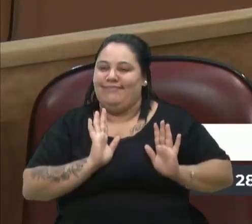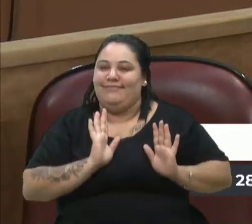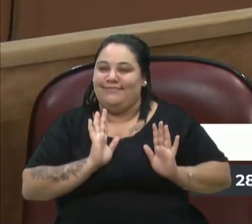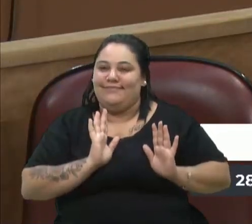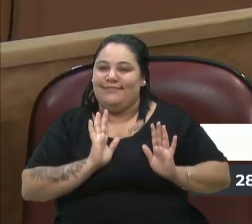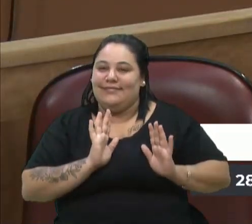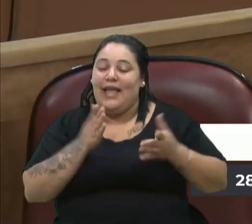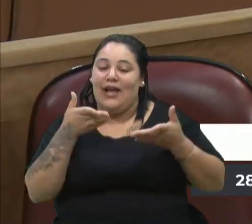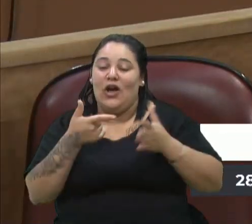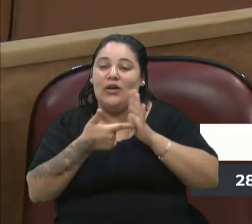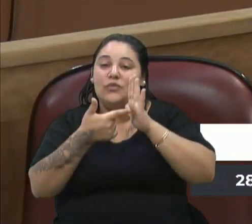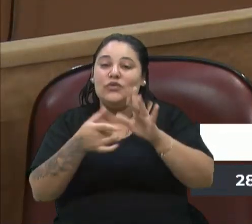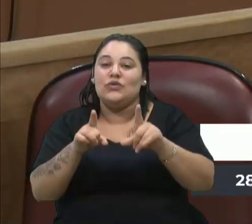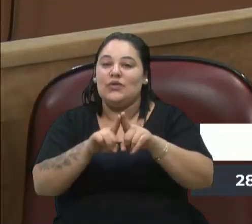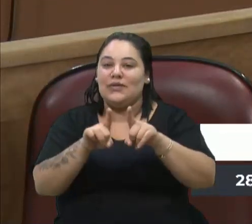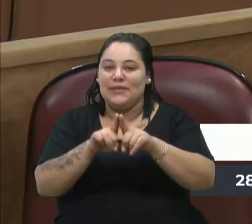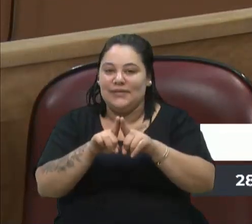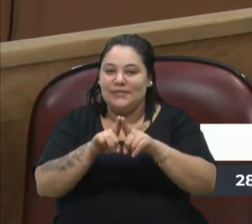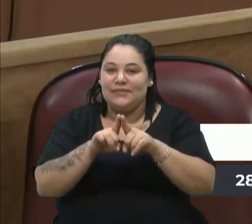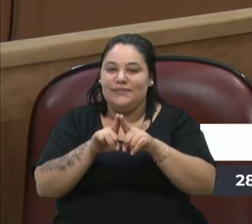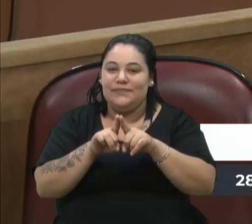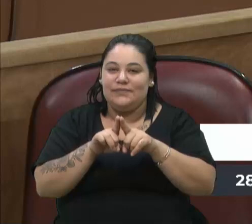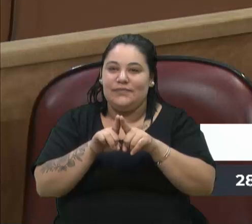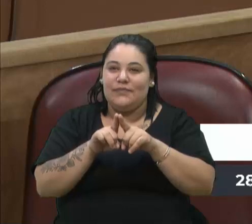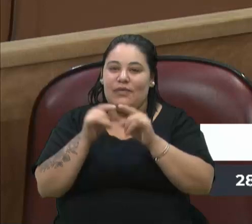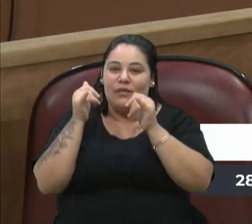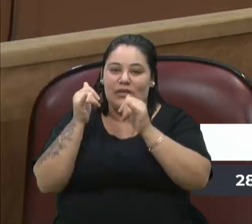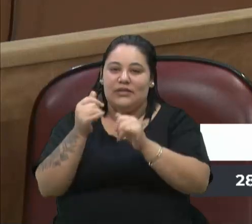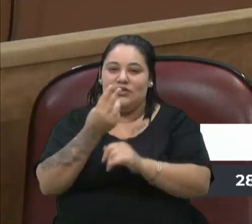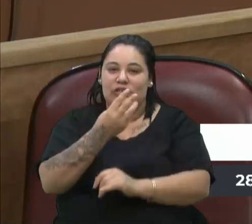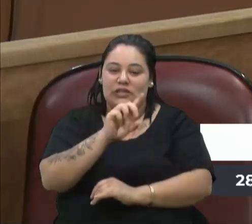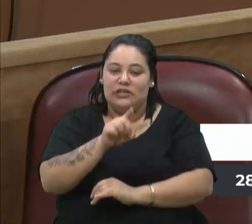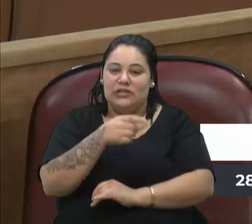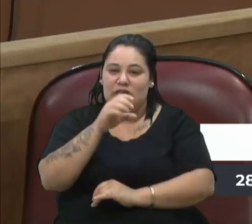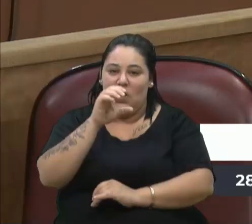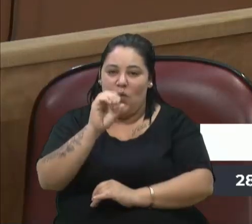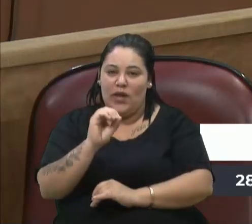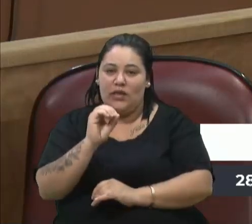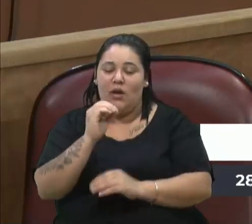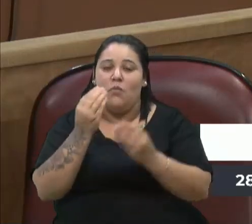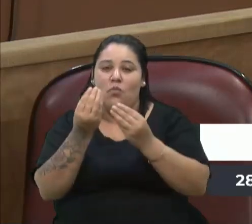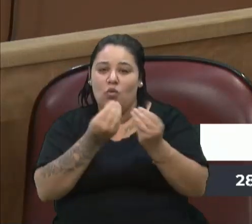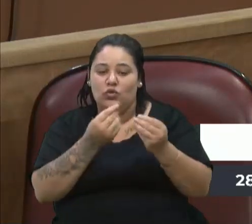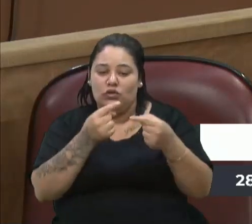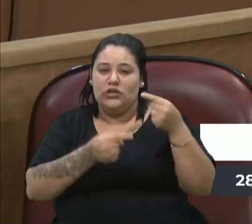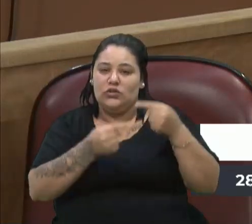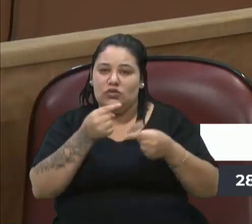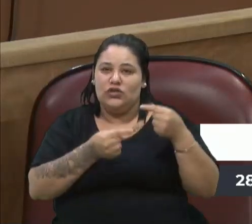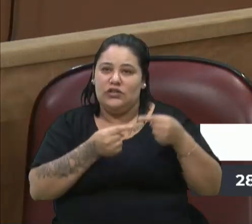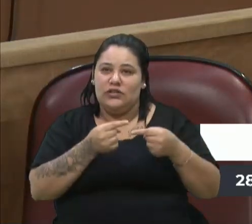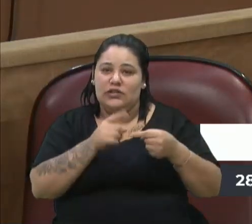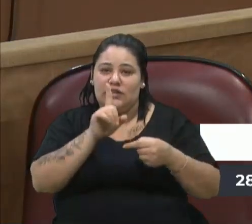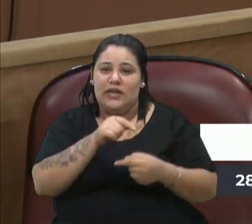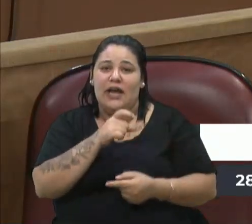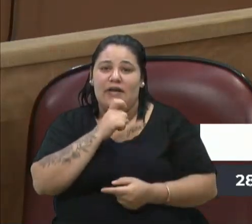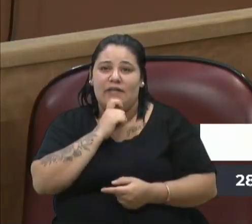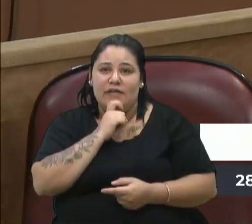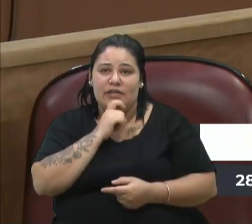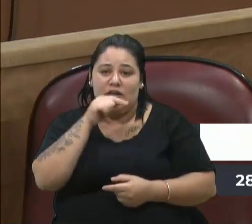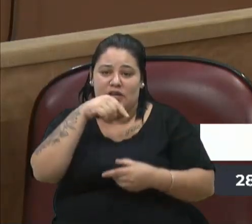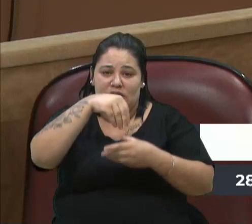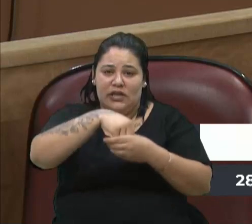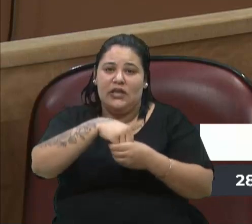Agora, mostrou também que aquela passagem de 3,50, muito debatida, que é a passagem verde aqui dentro, deu